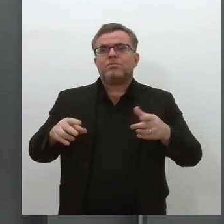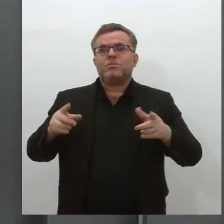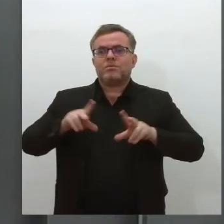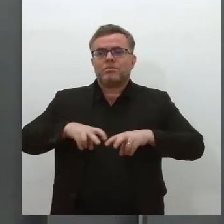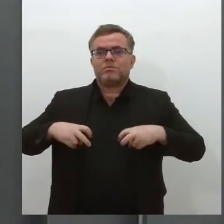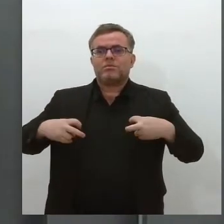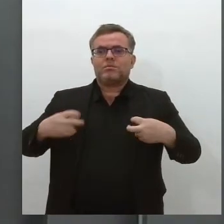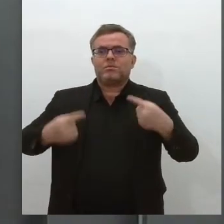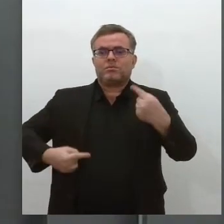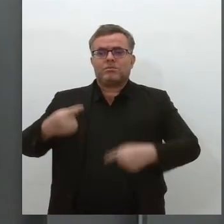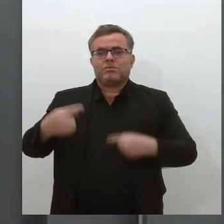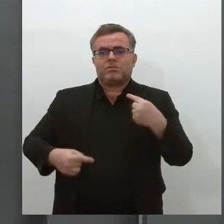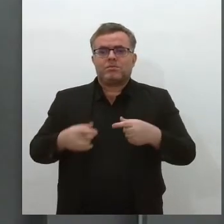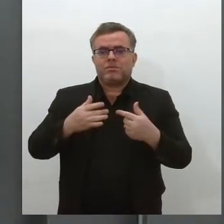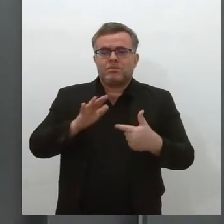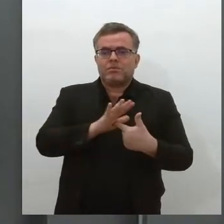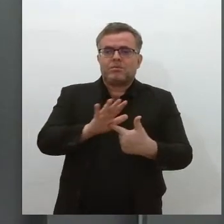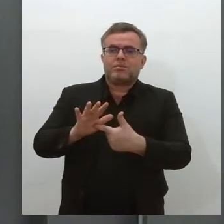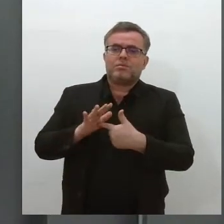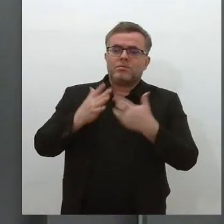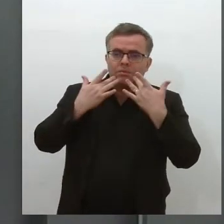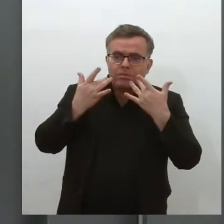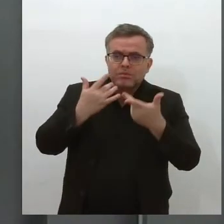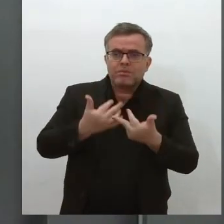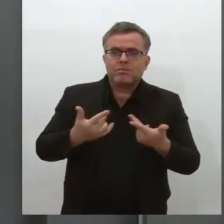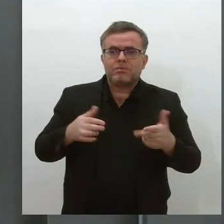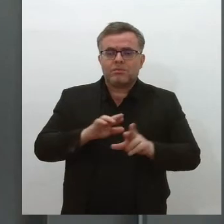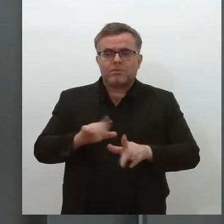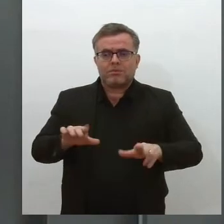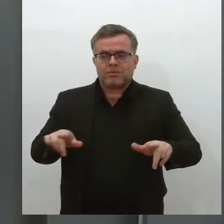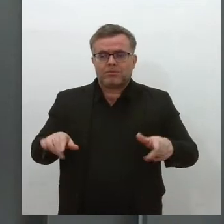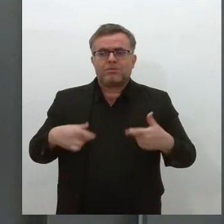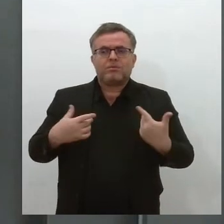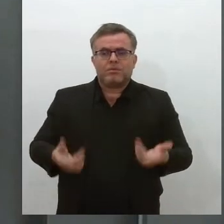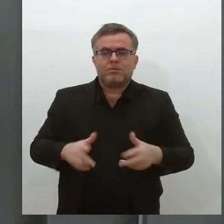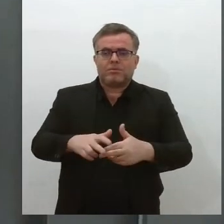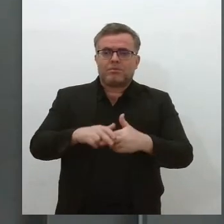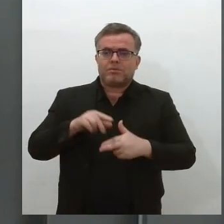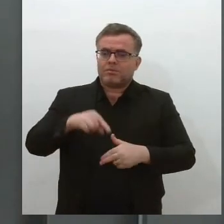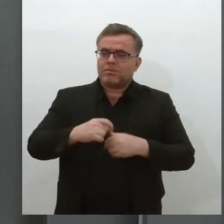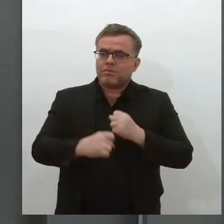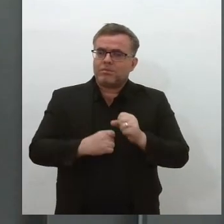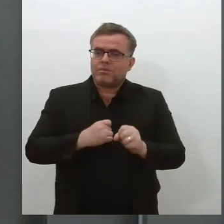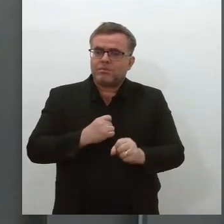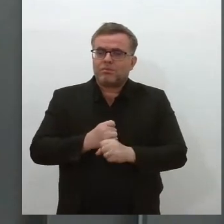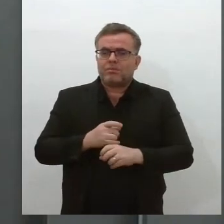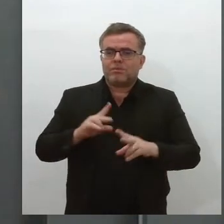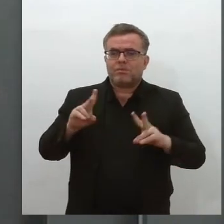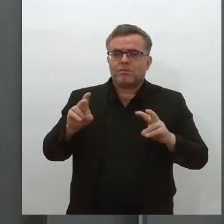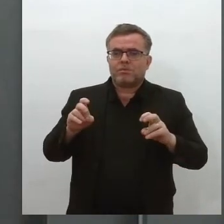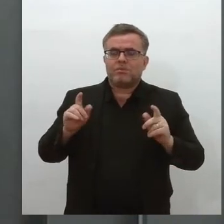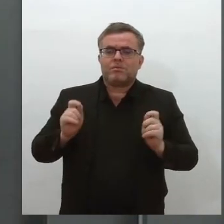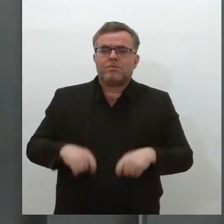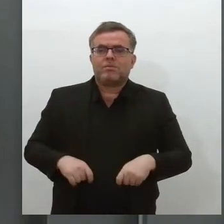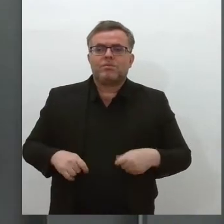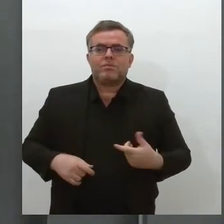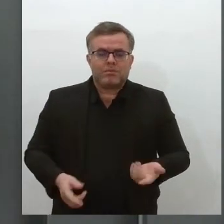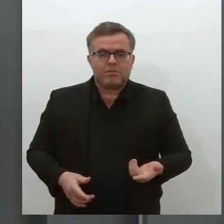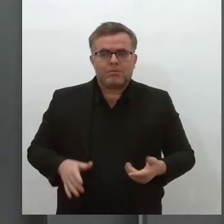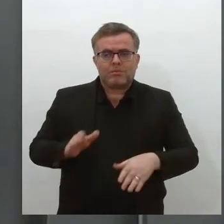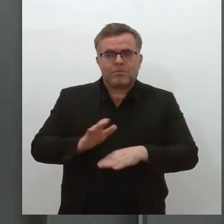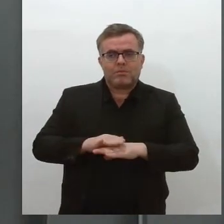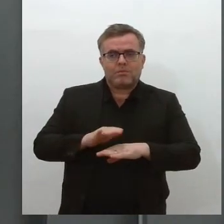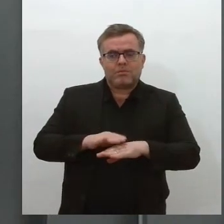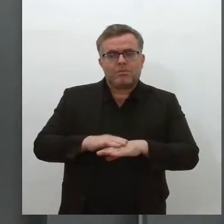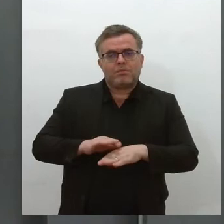artísticas, entre outras atividades. Para esse ano, tema escolhido foi Independências e Museus, Outros